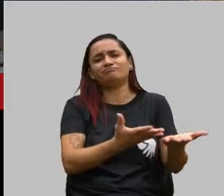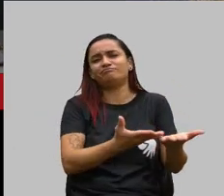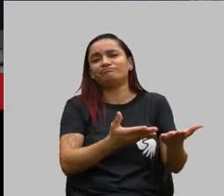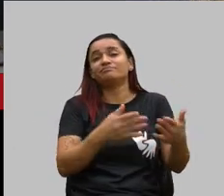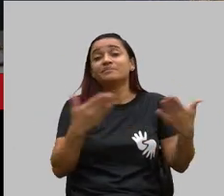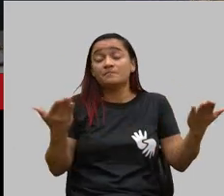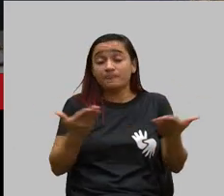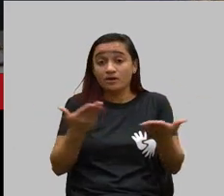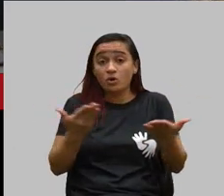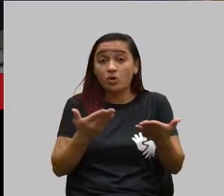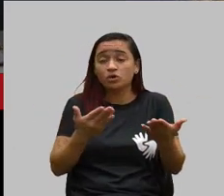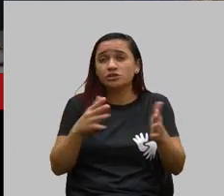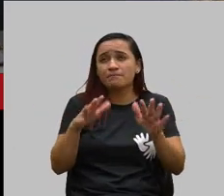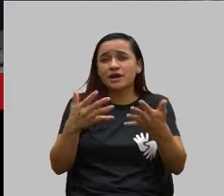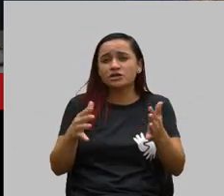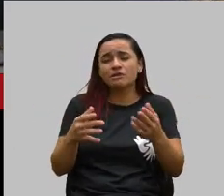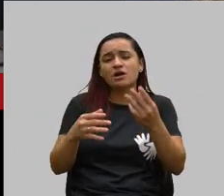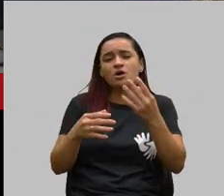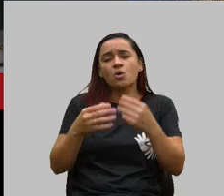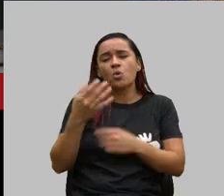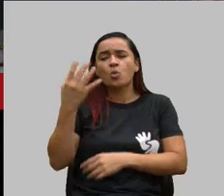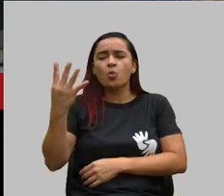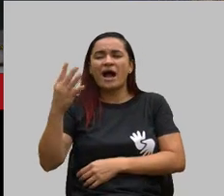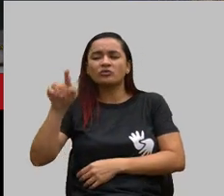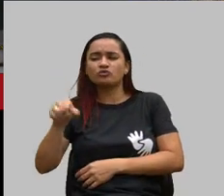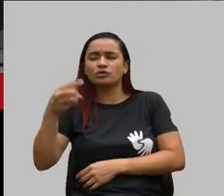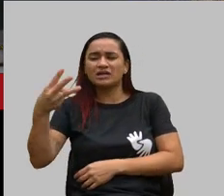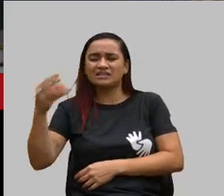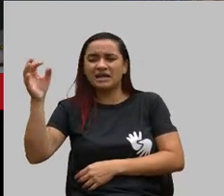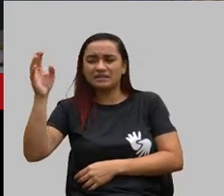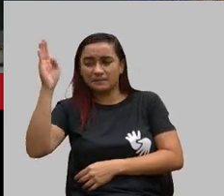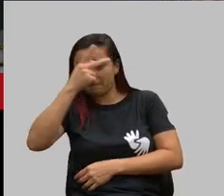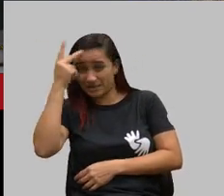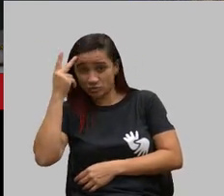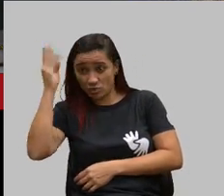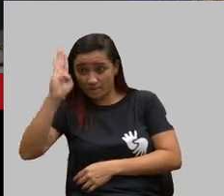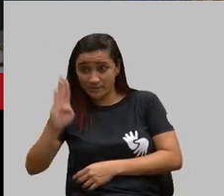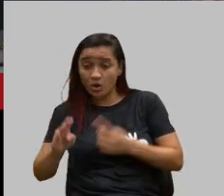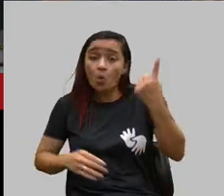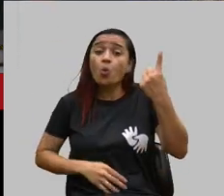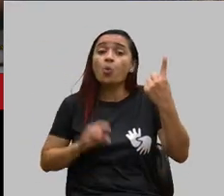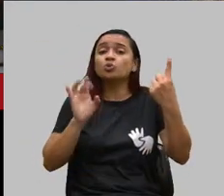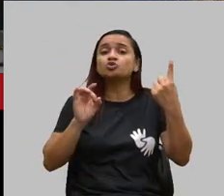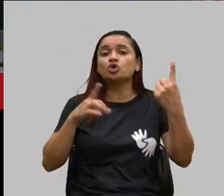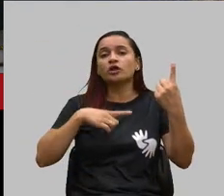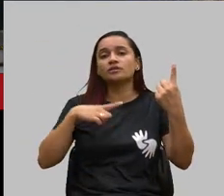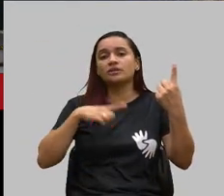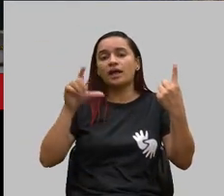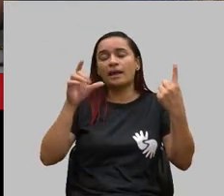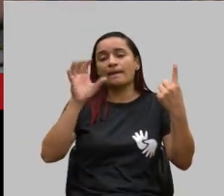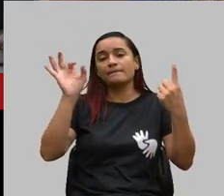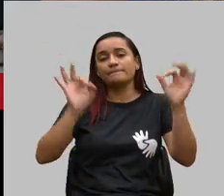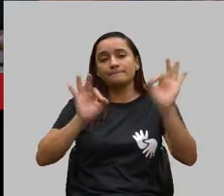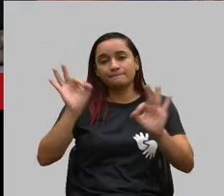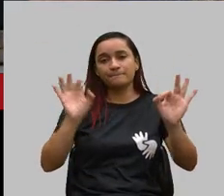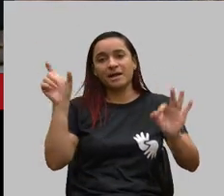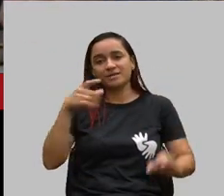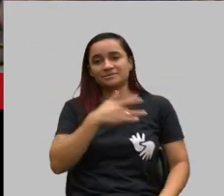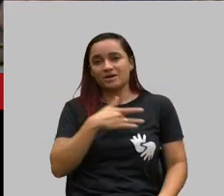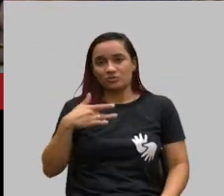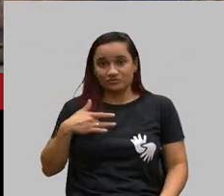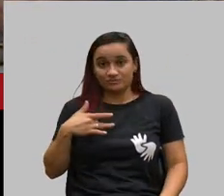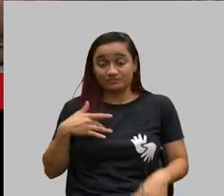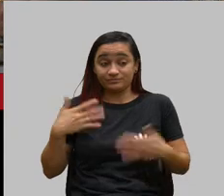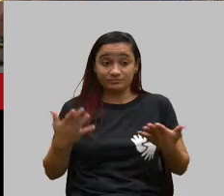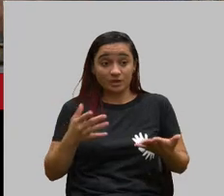4,3 brasileiros, um tem plano de saúde. Então, para muitos de vocês aqui que estão nessa plateia, ou que estão nos